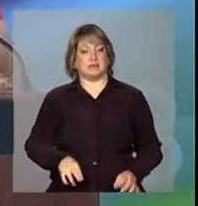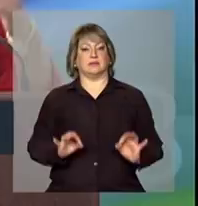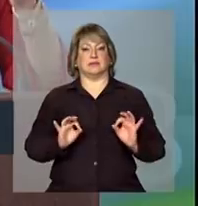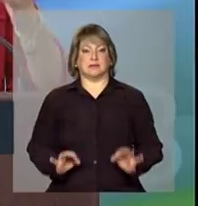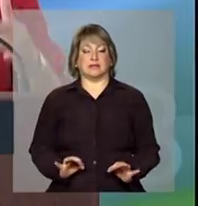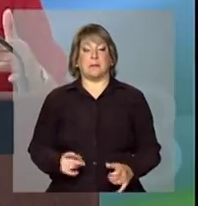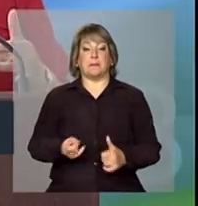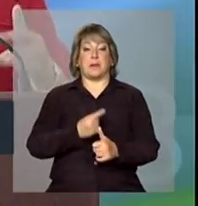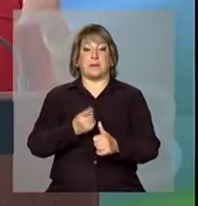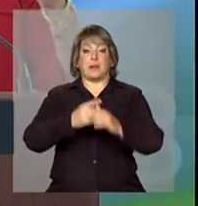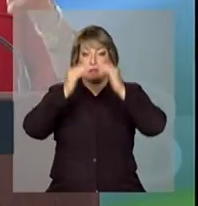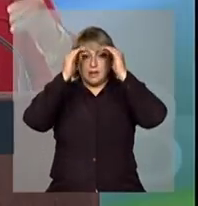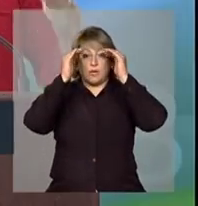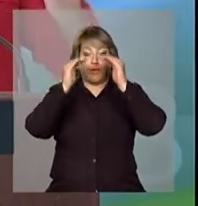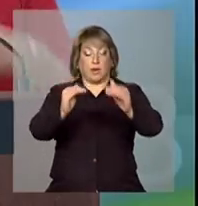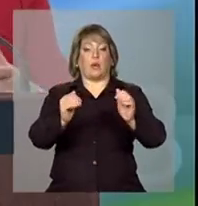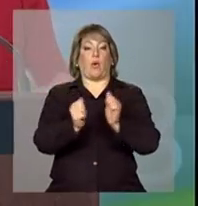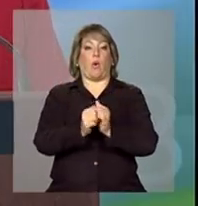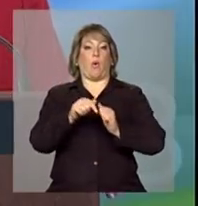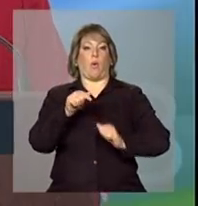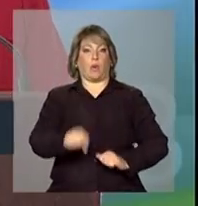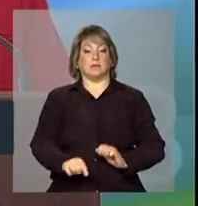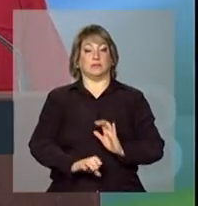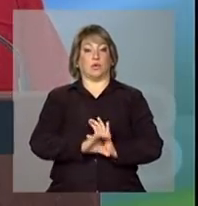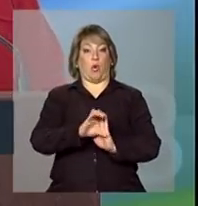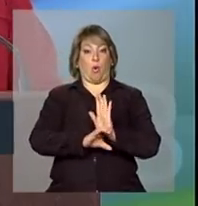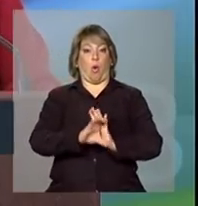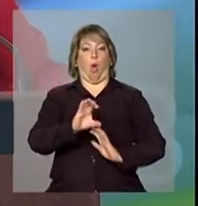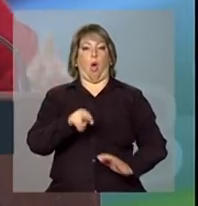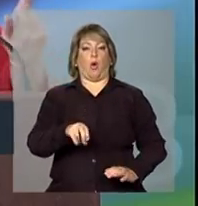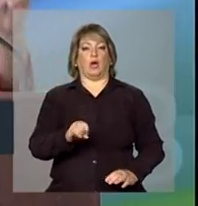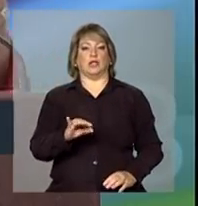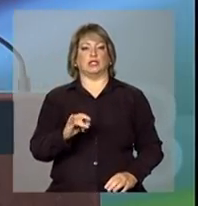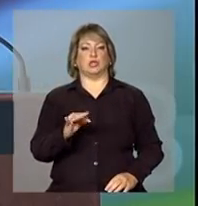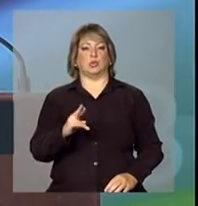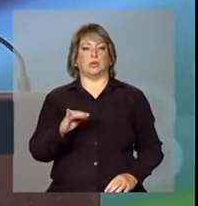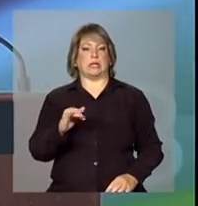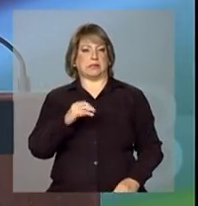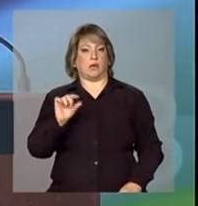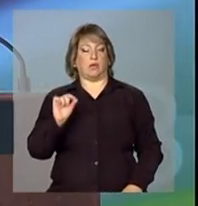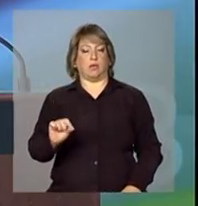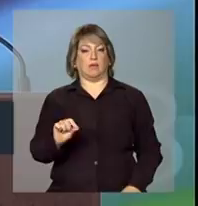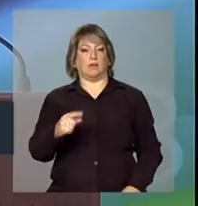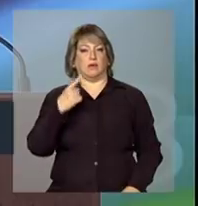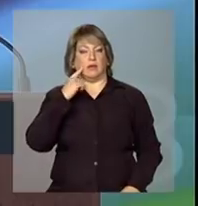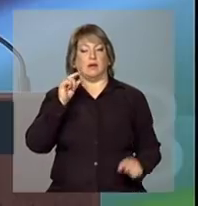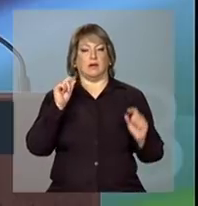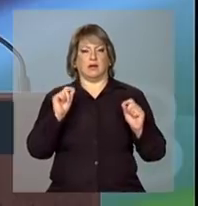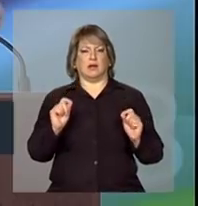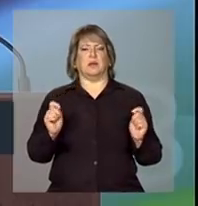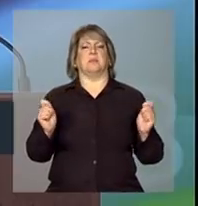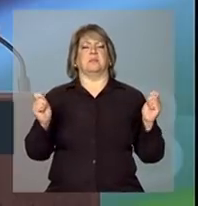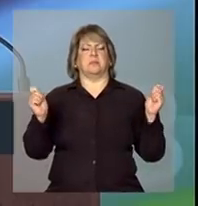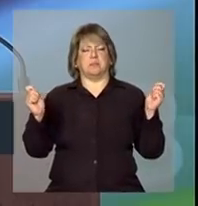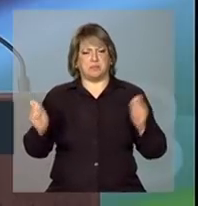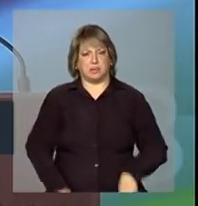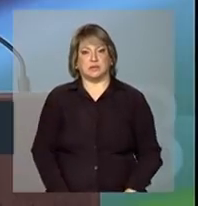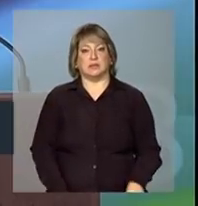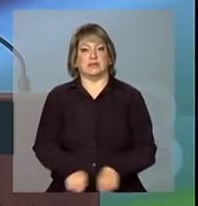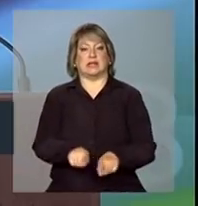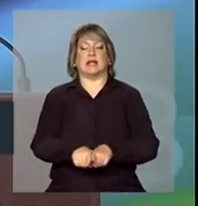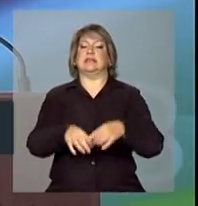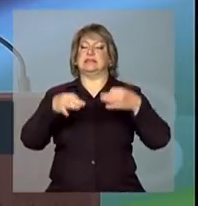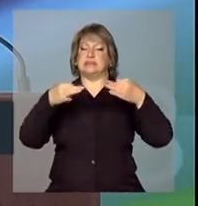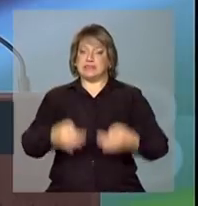Primeiro, reconhecer, através da Constituição, que era não só possível, mas era correto